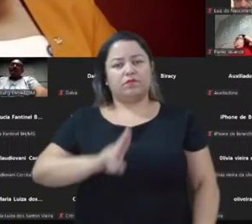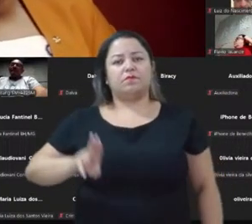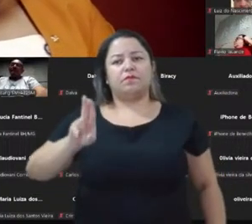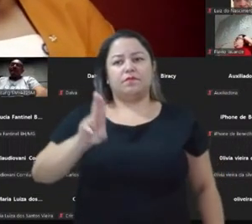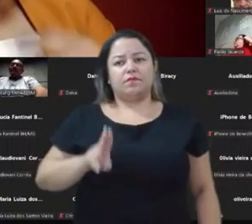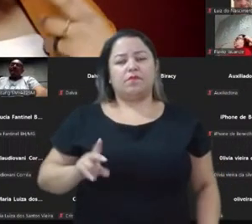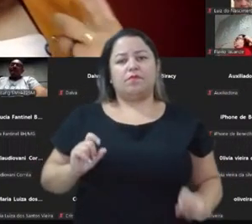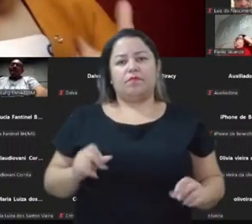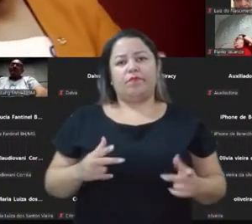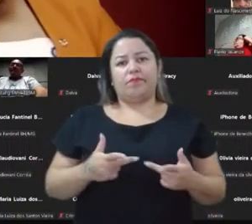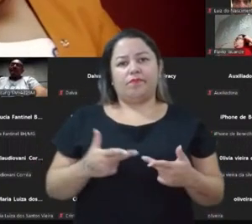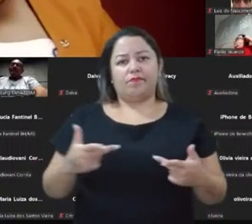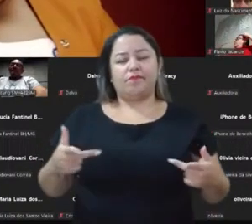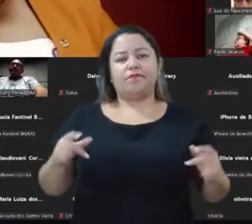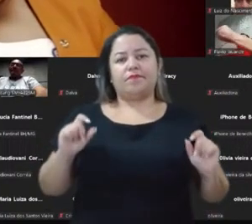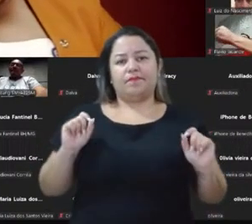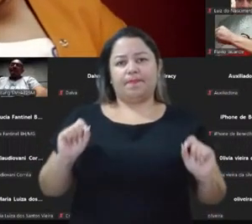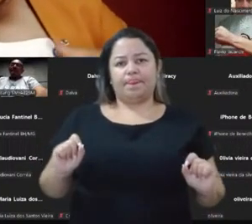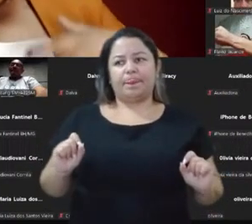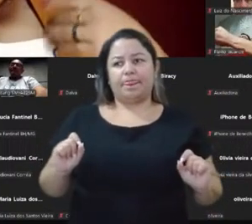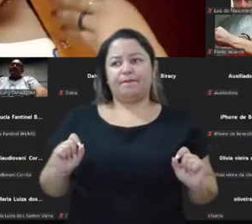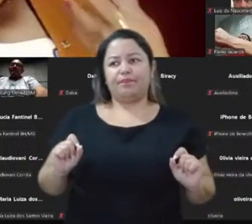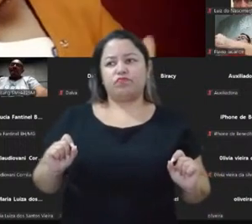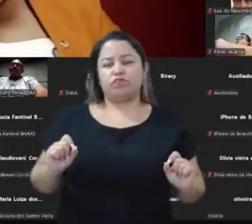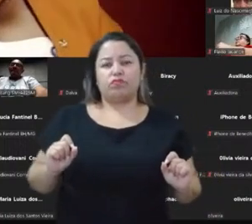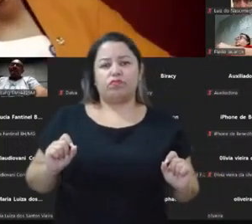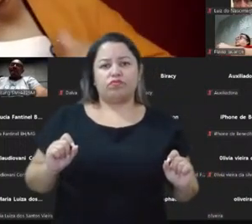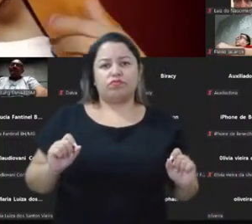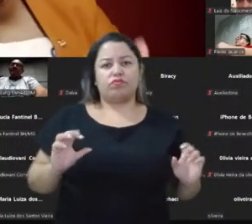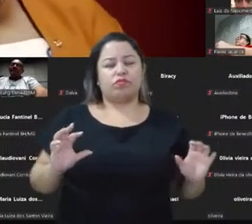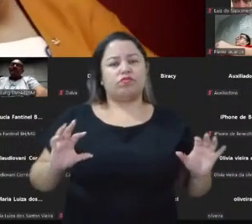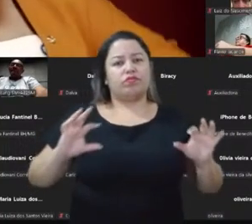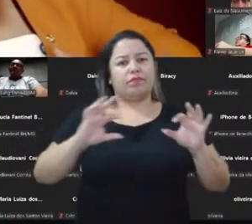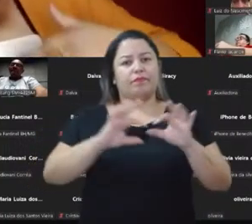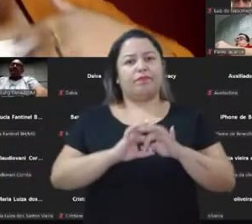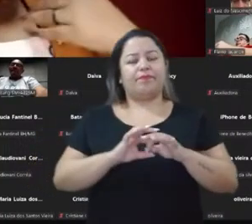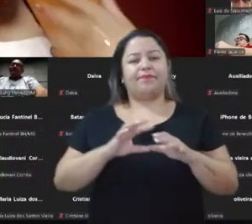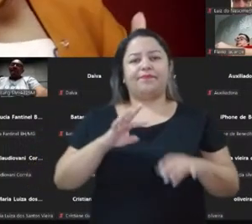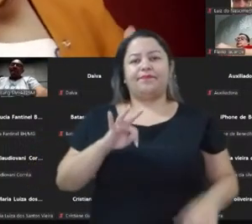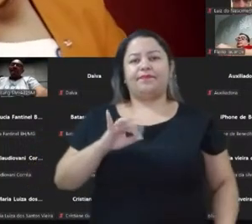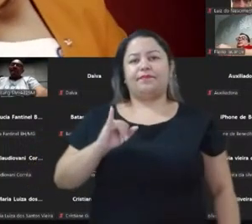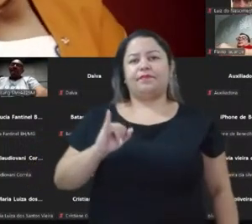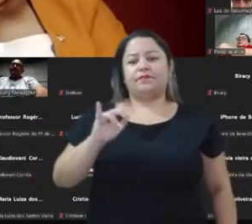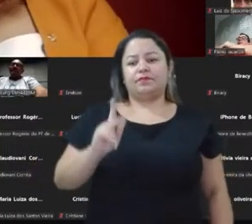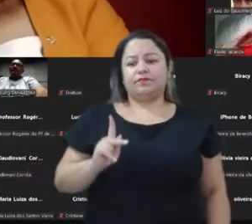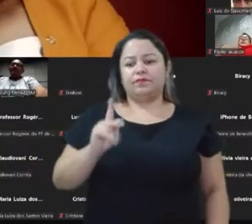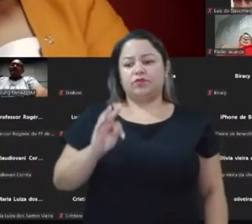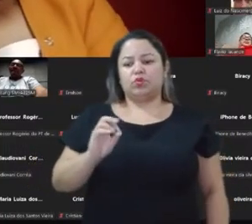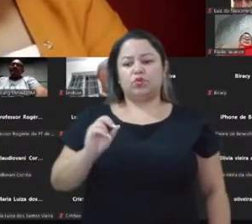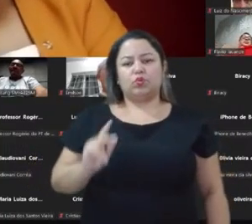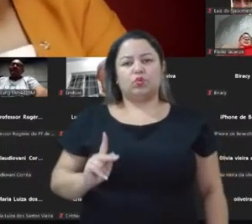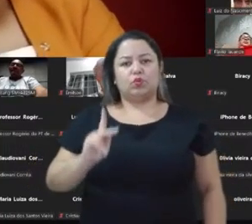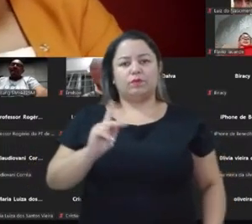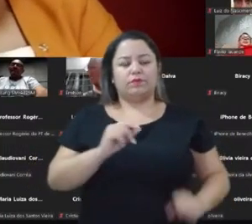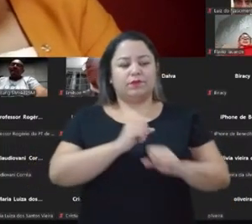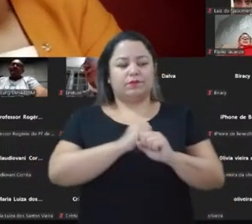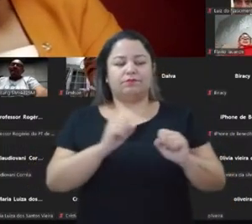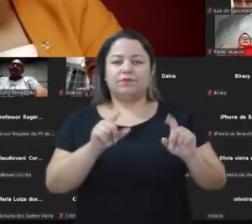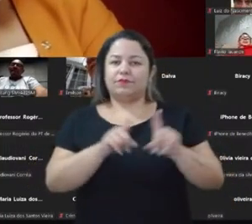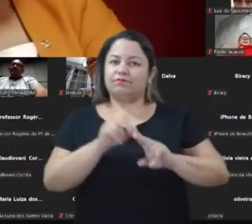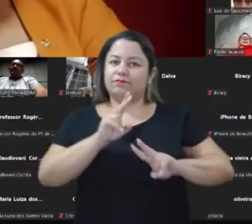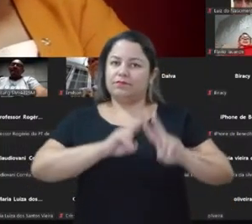de coisas mais com viés de humor, do TikTok, que tem a capacidade de